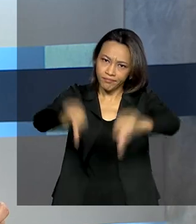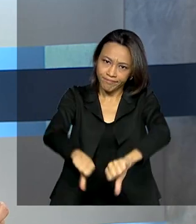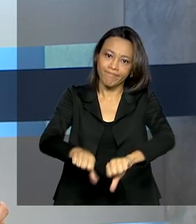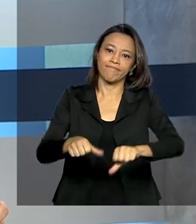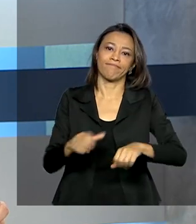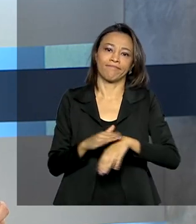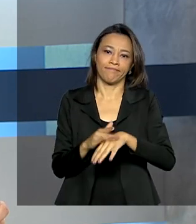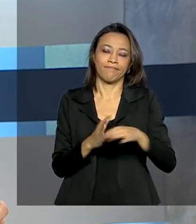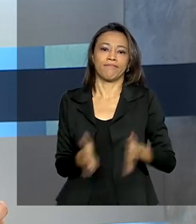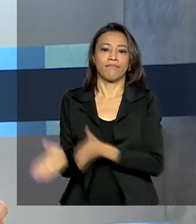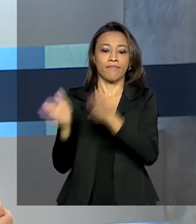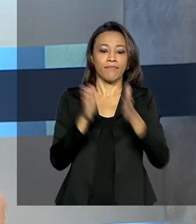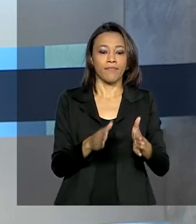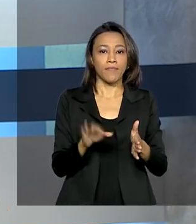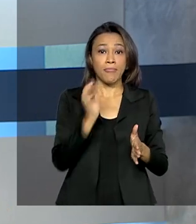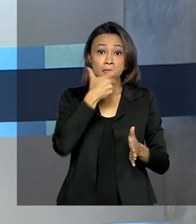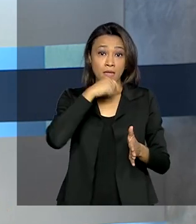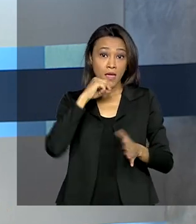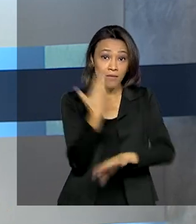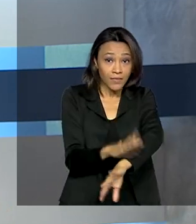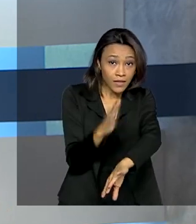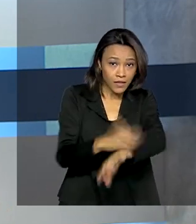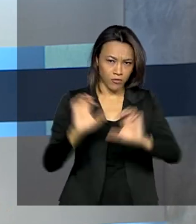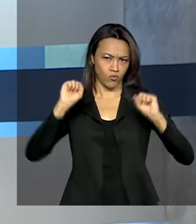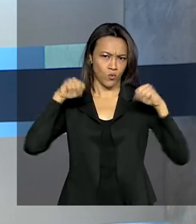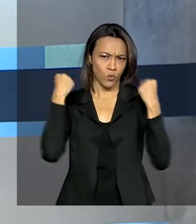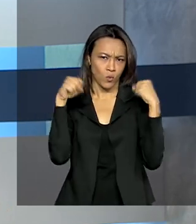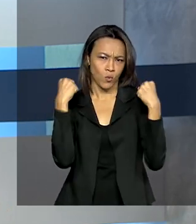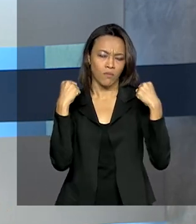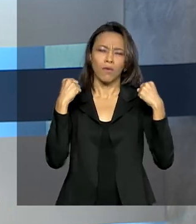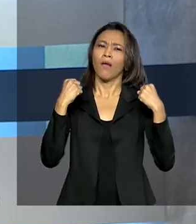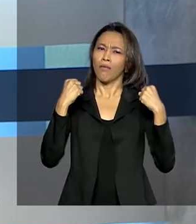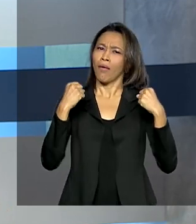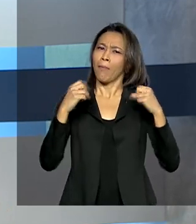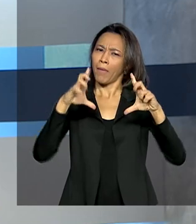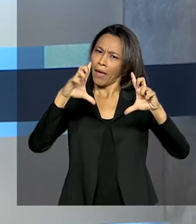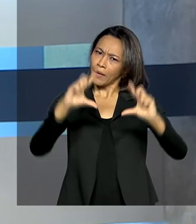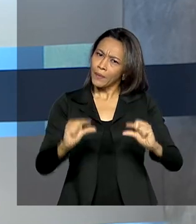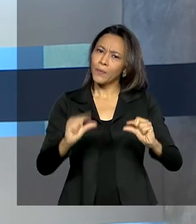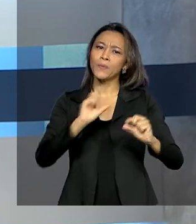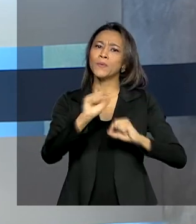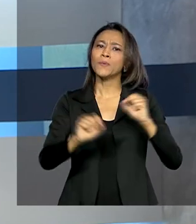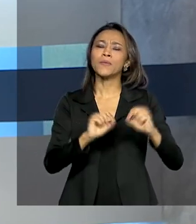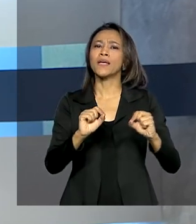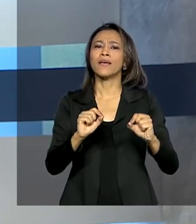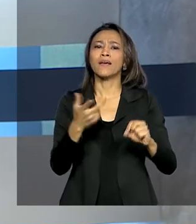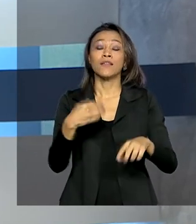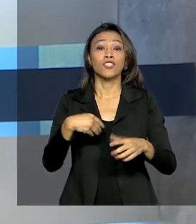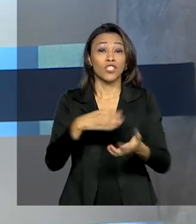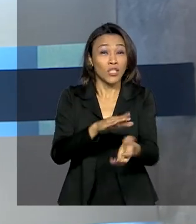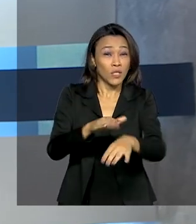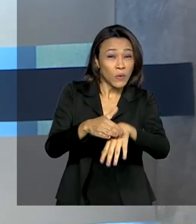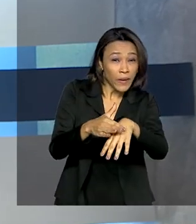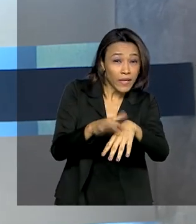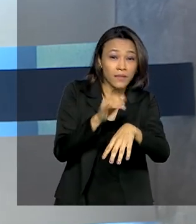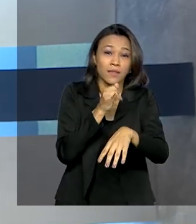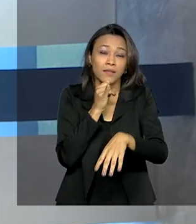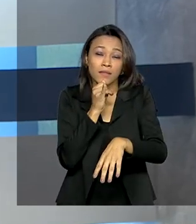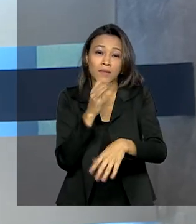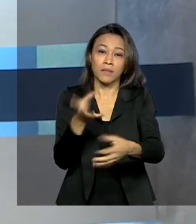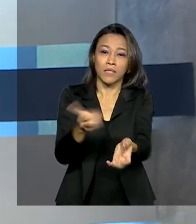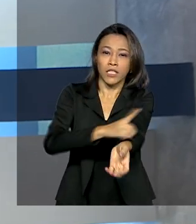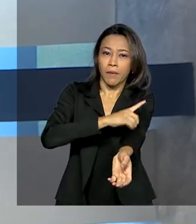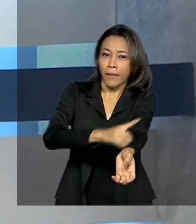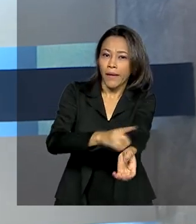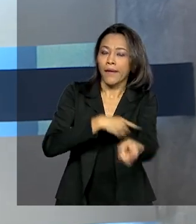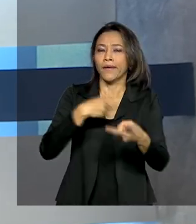Quem faz exercícios físicos regularmente tem menos chances de desenvolver doenças crônicas, como diabetes e